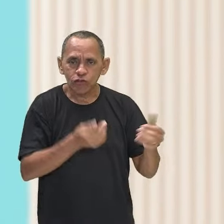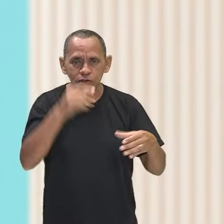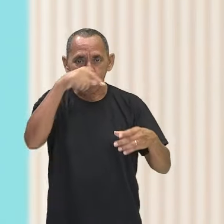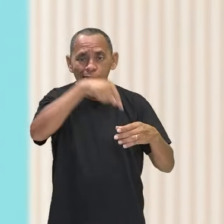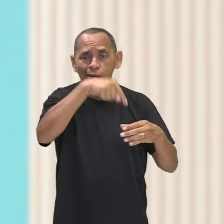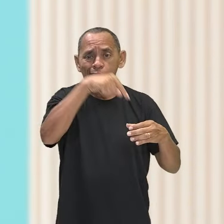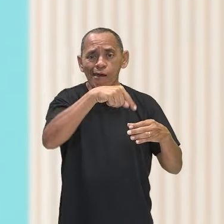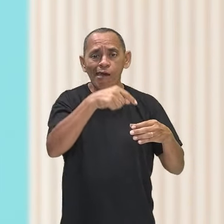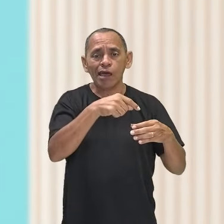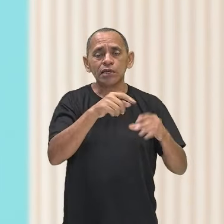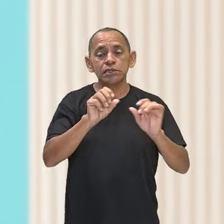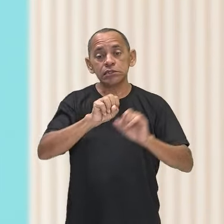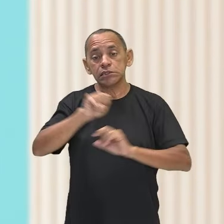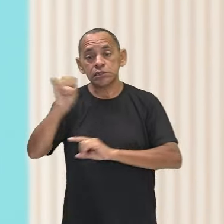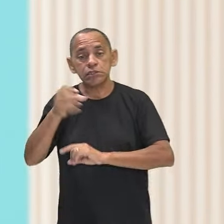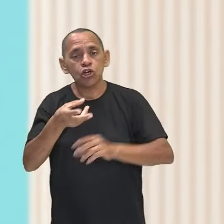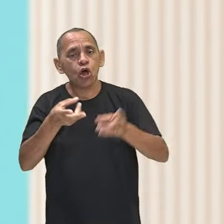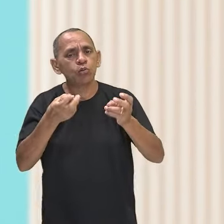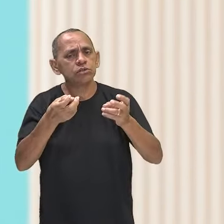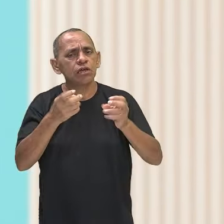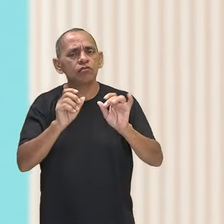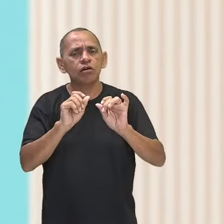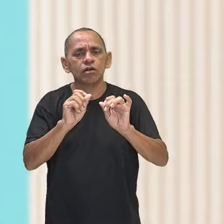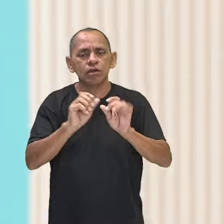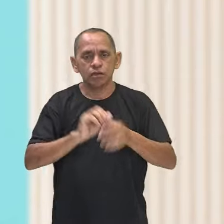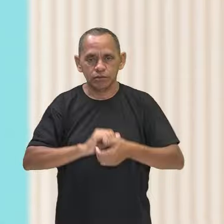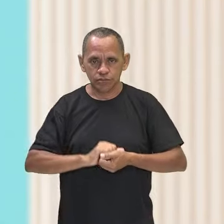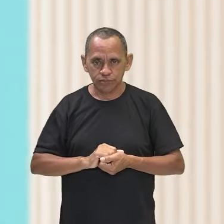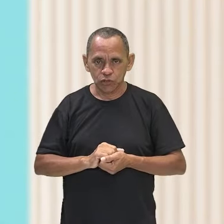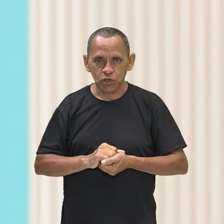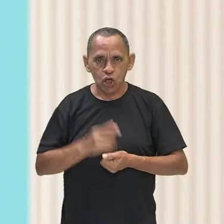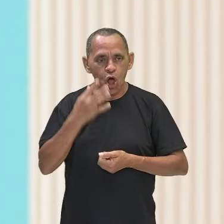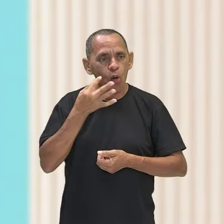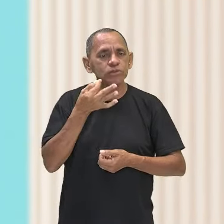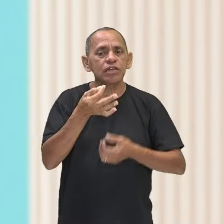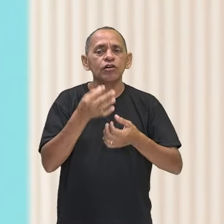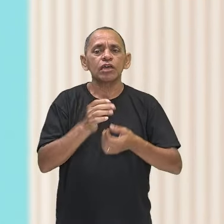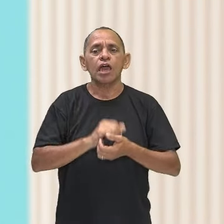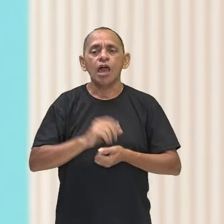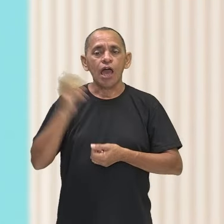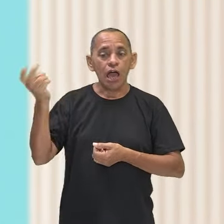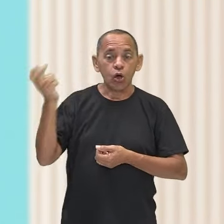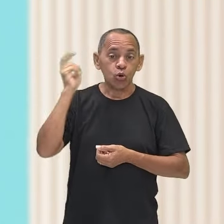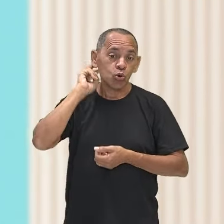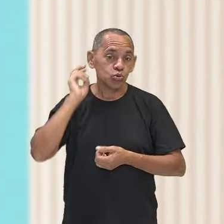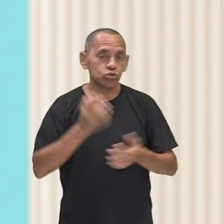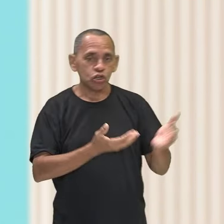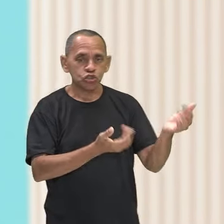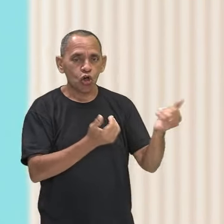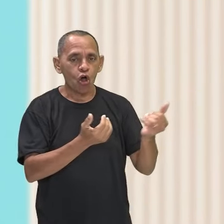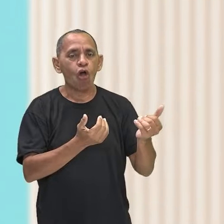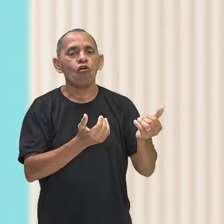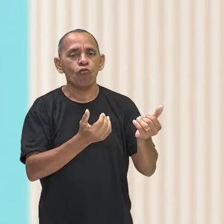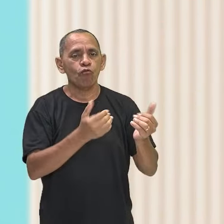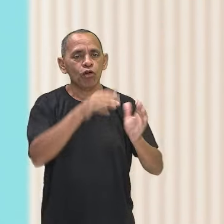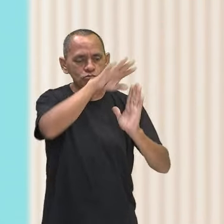a gente observar a cultura juvenil de uma classe mais pobre,